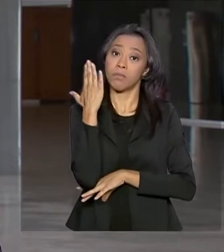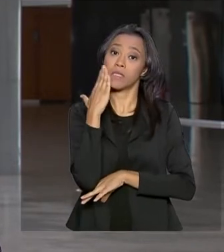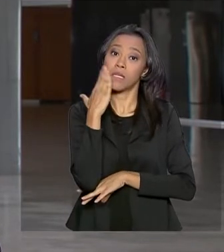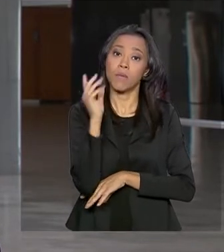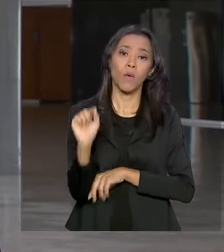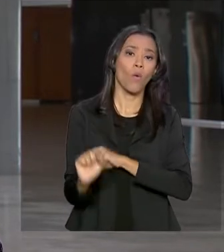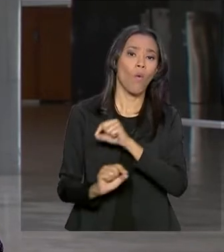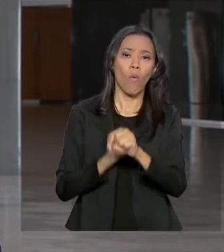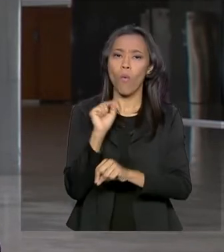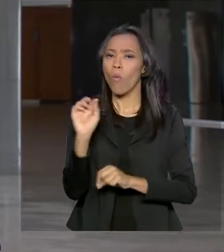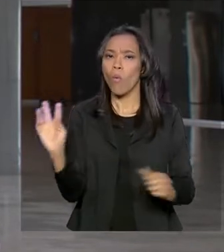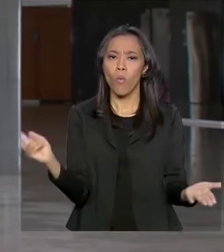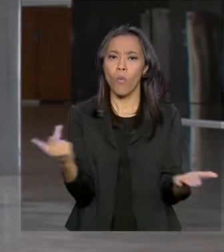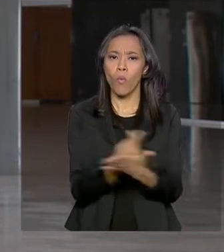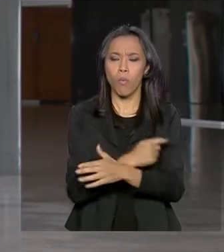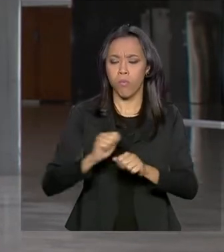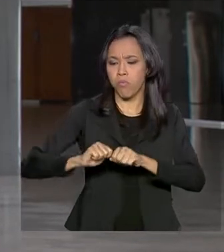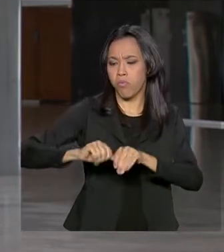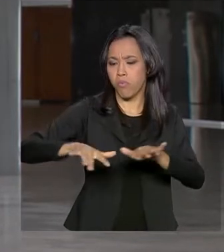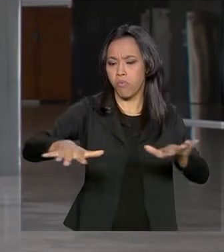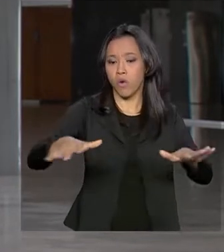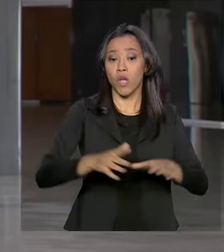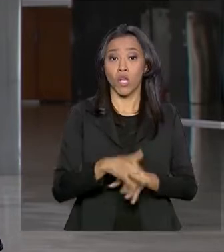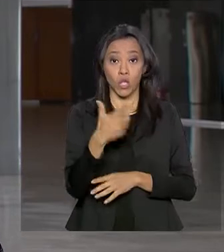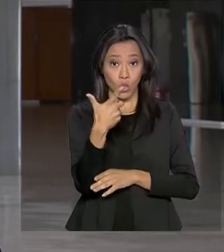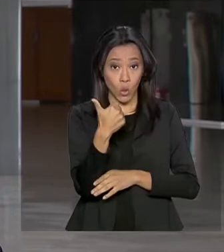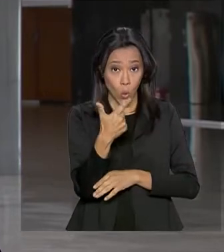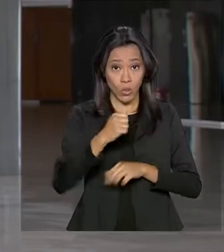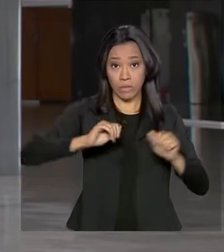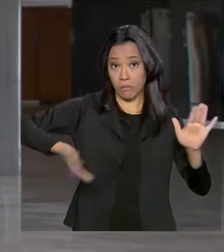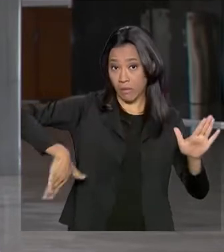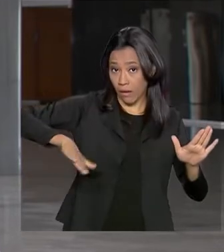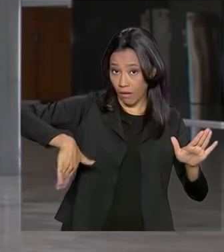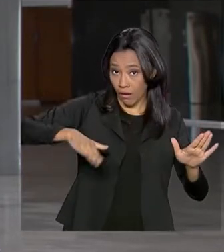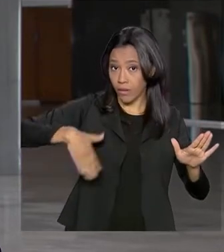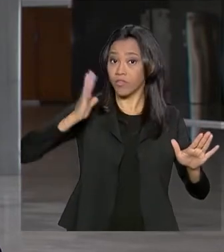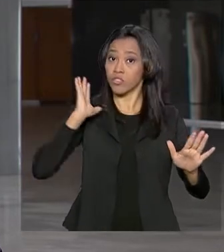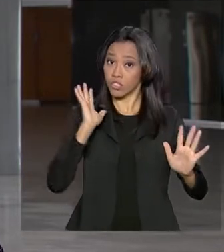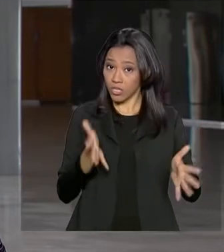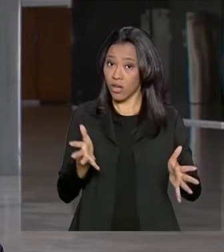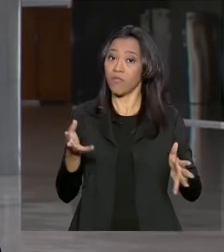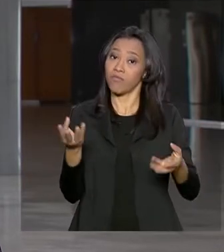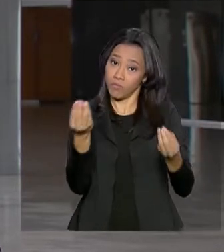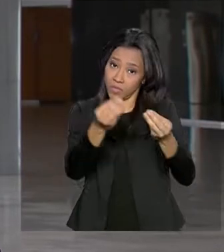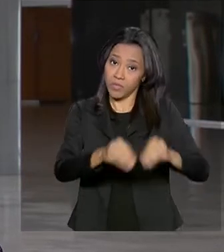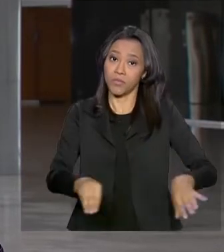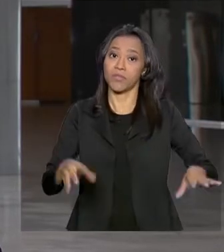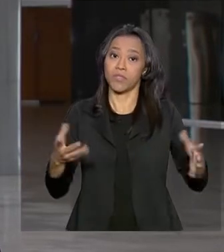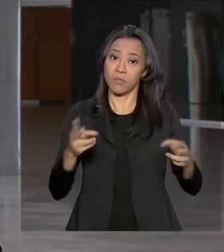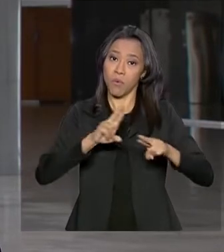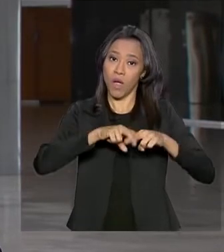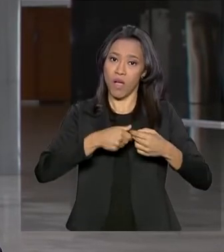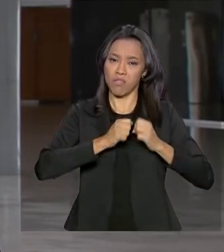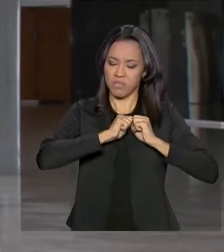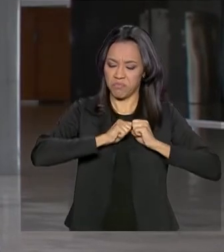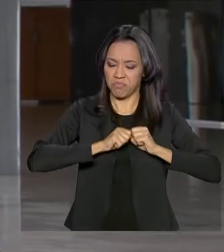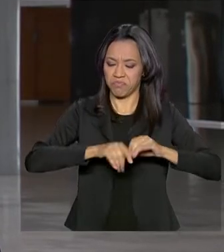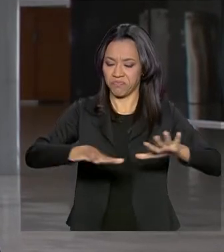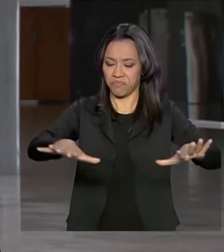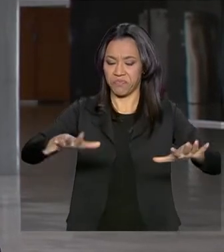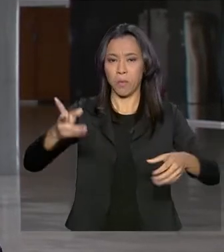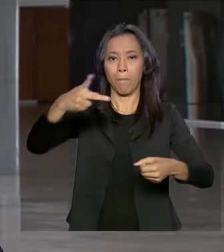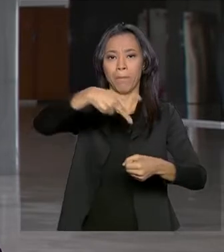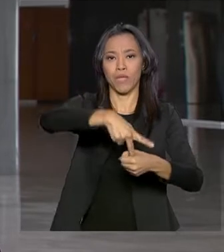do petróleo. Bom, 12 praes só em Sergipe foram afetadas pelo derramamento desse material.